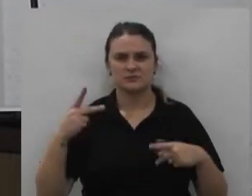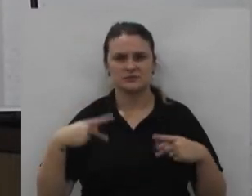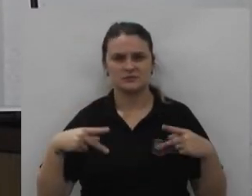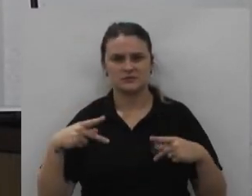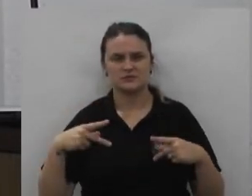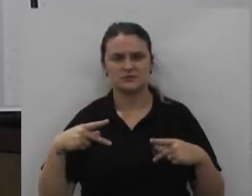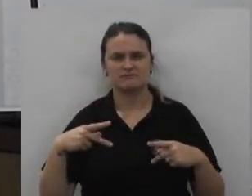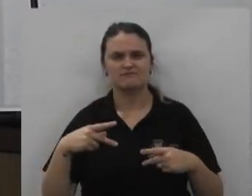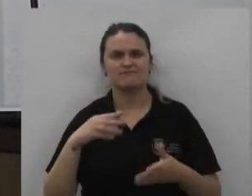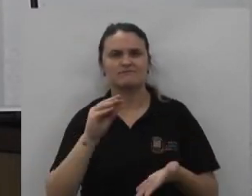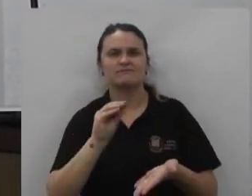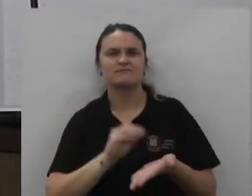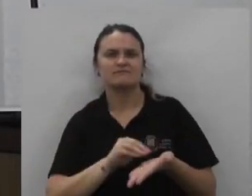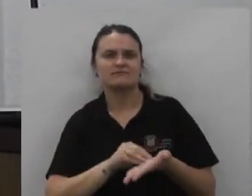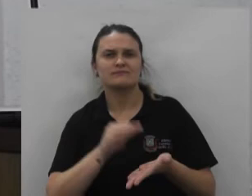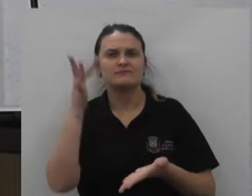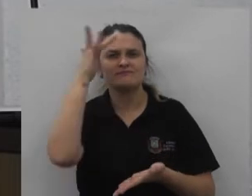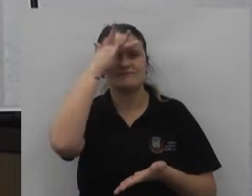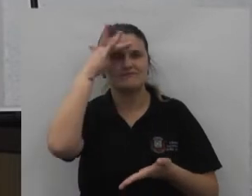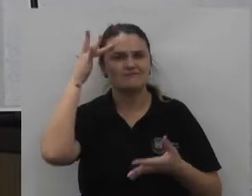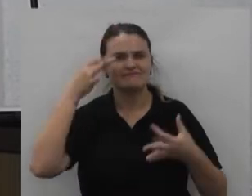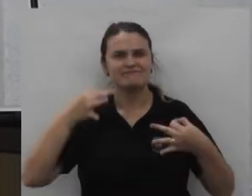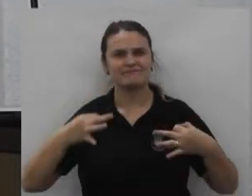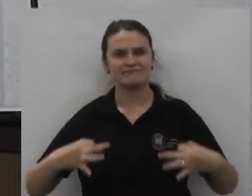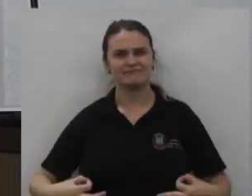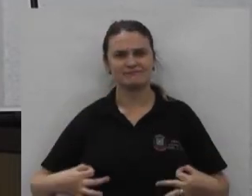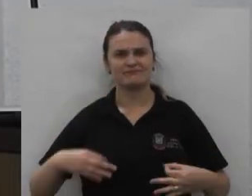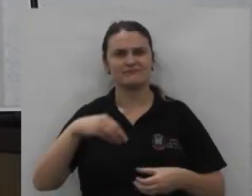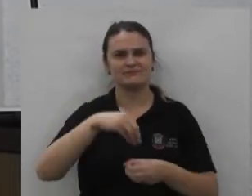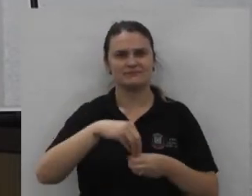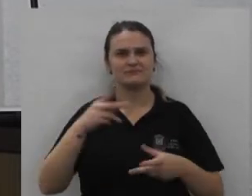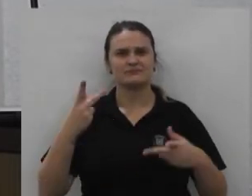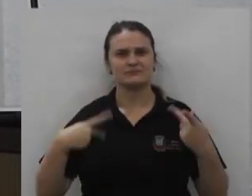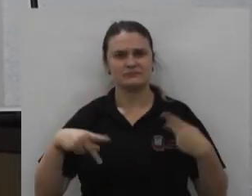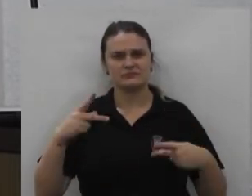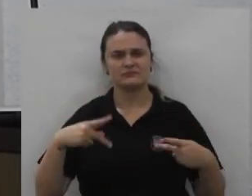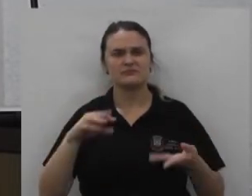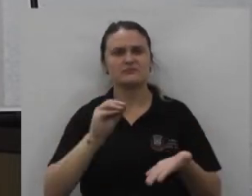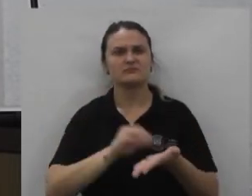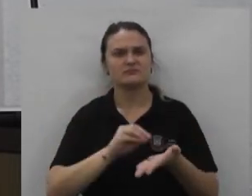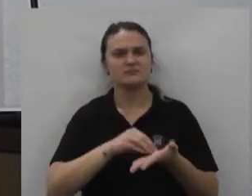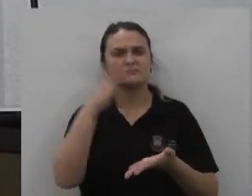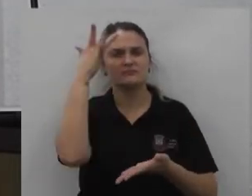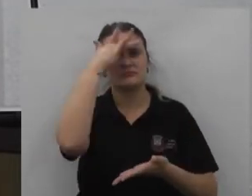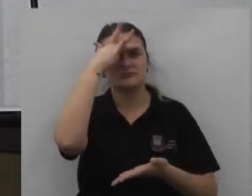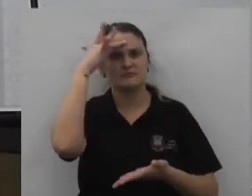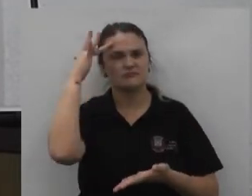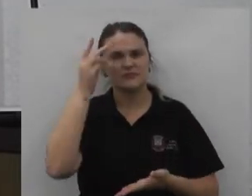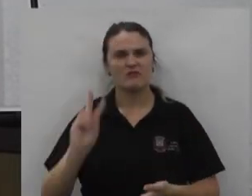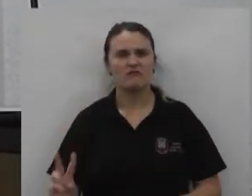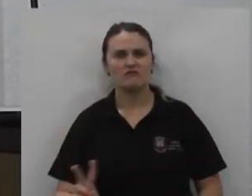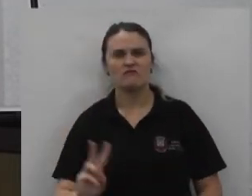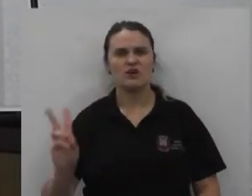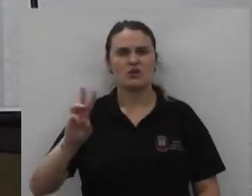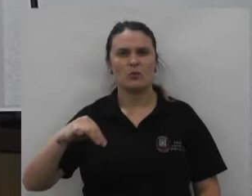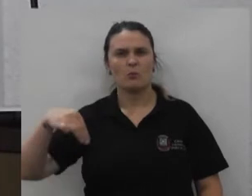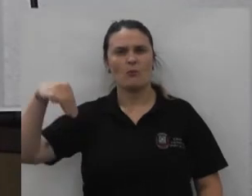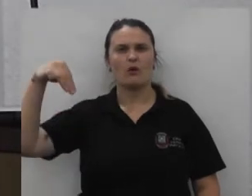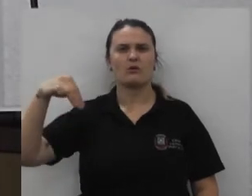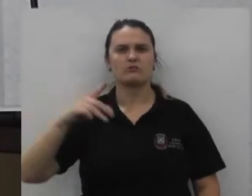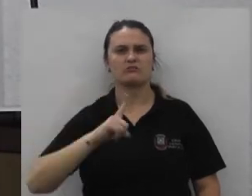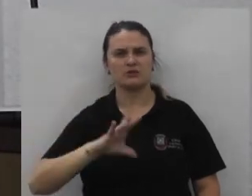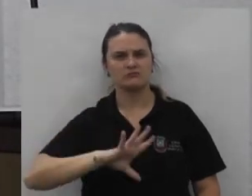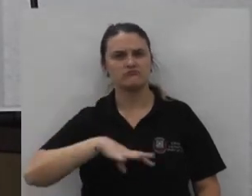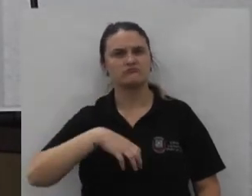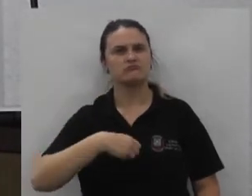a falta de pessoas honestas na política a falta de pessoas com valores morais e